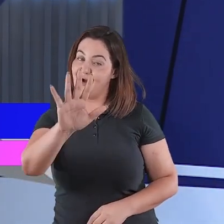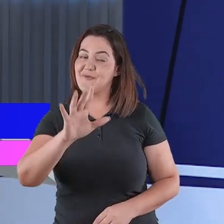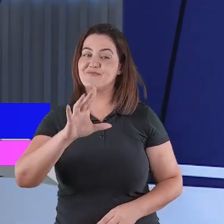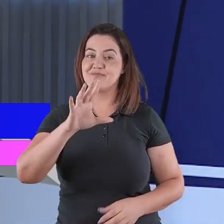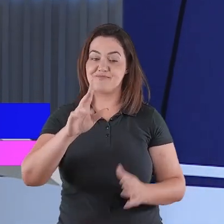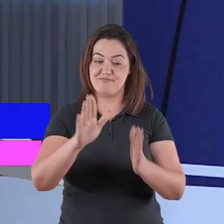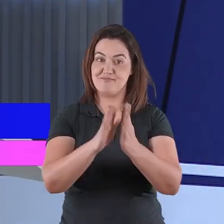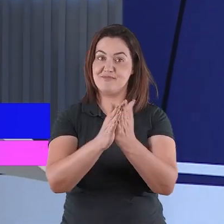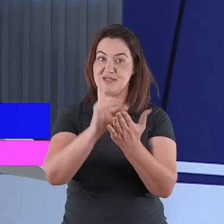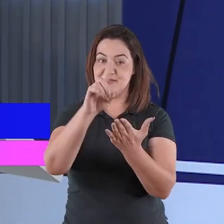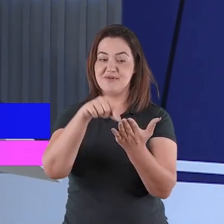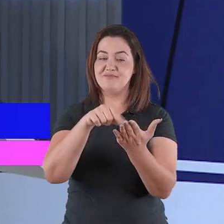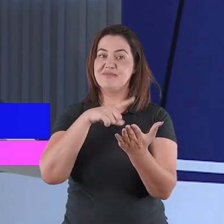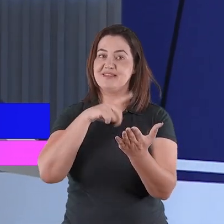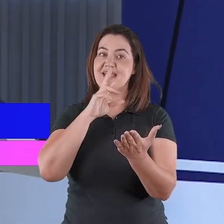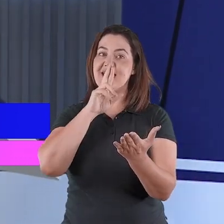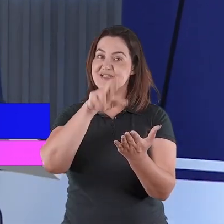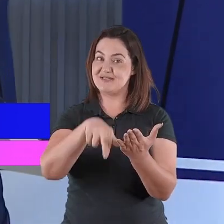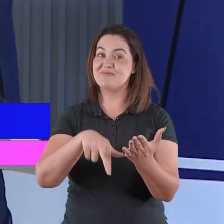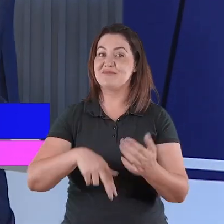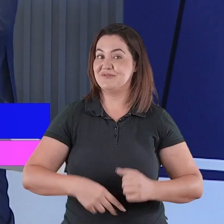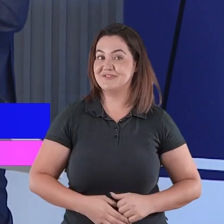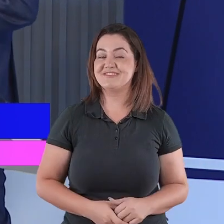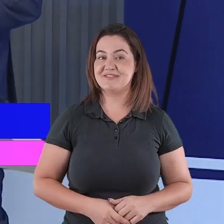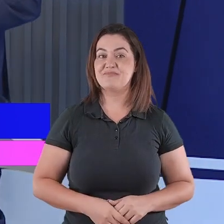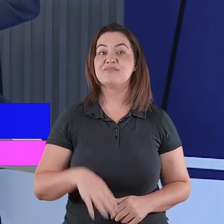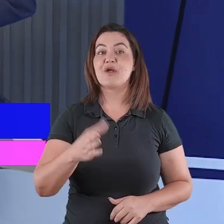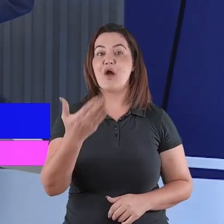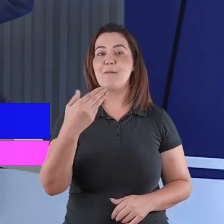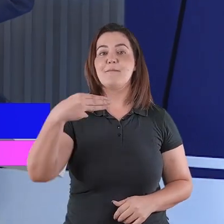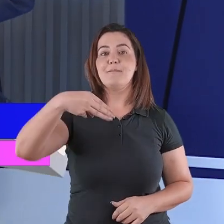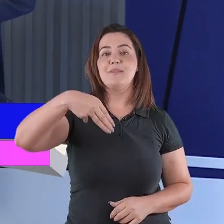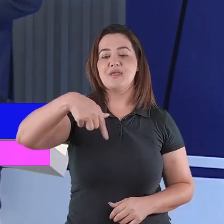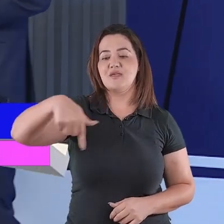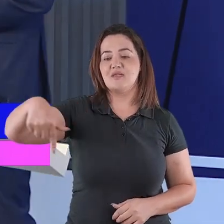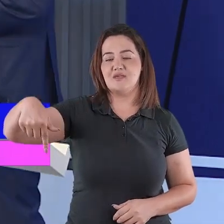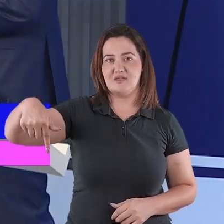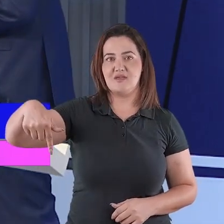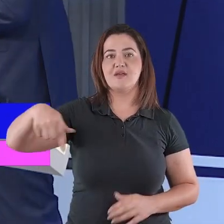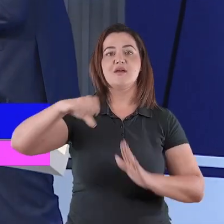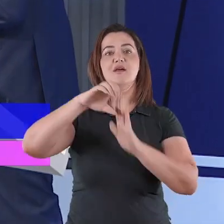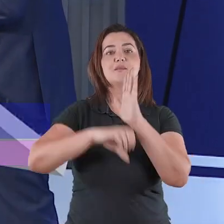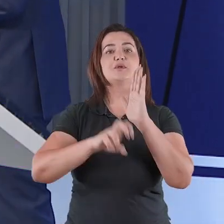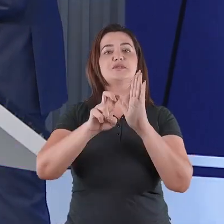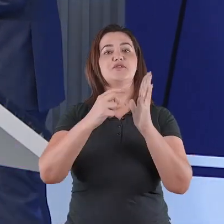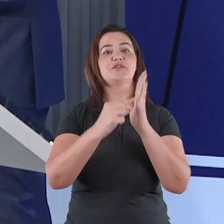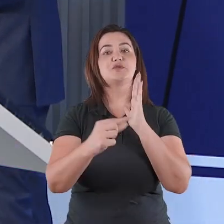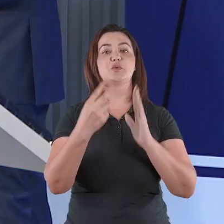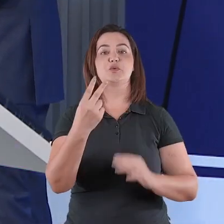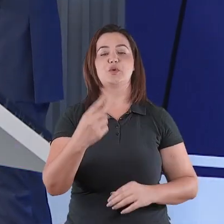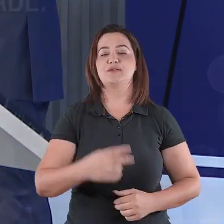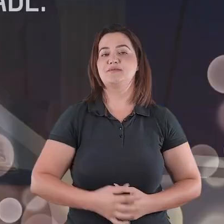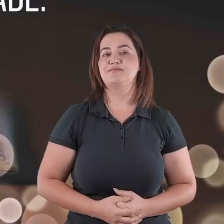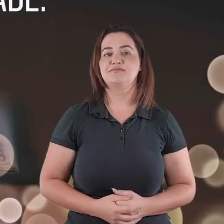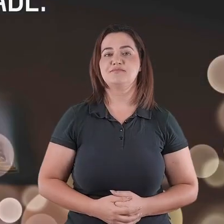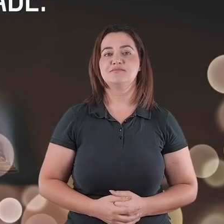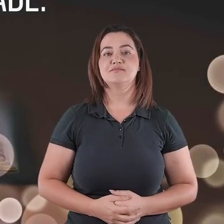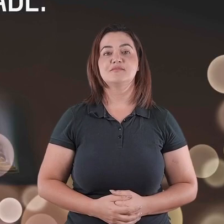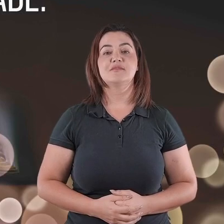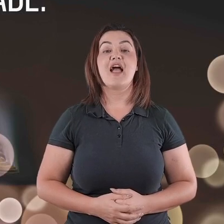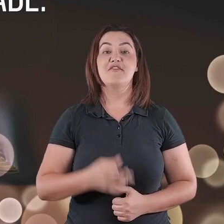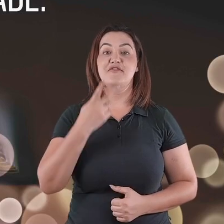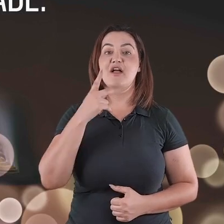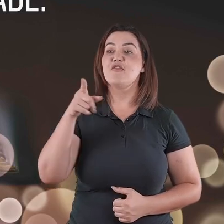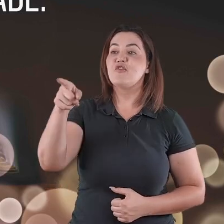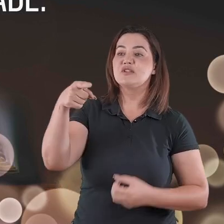Bíblia, na própria palavra de Deus, veja comigo, Miquéias capítulo 5, versículo número 2, diz assim, e você Belém